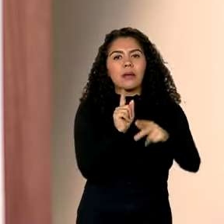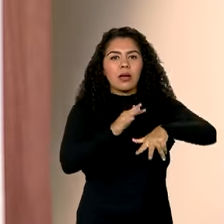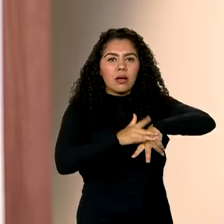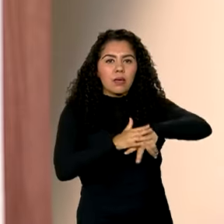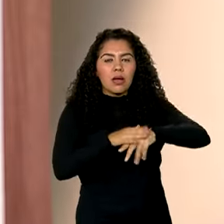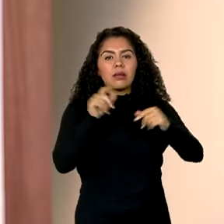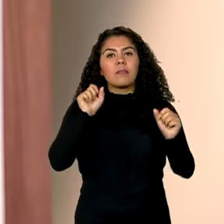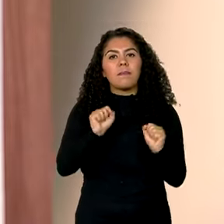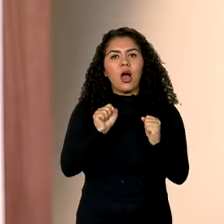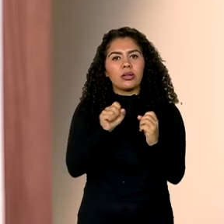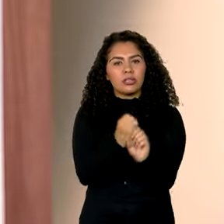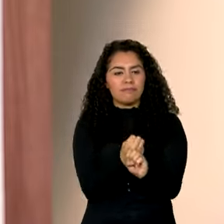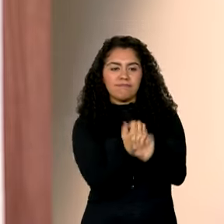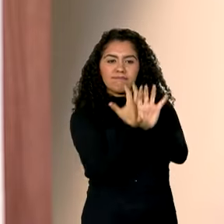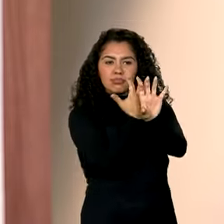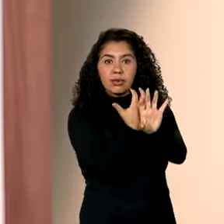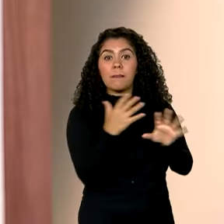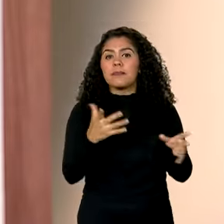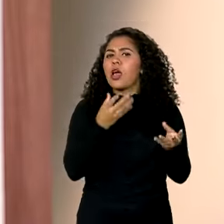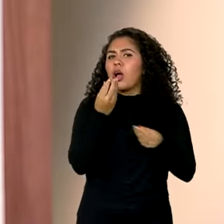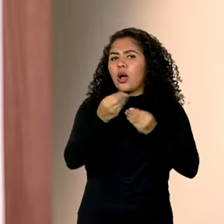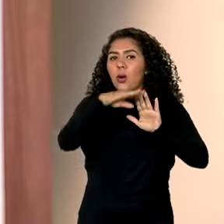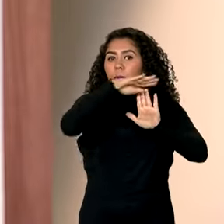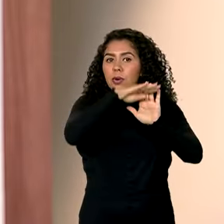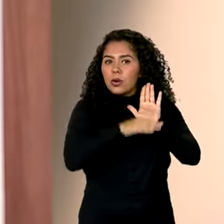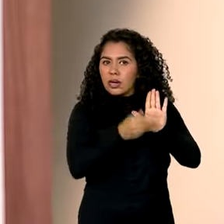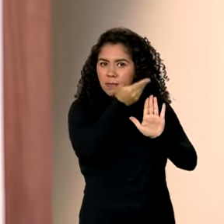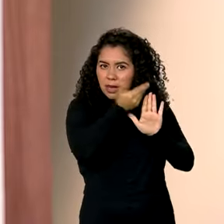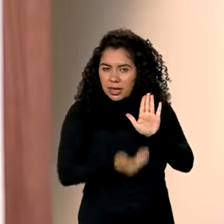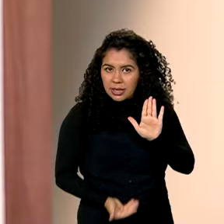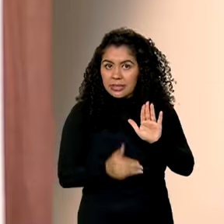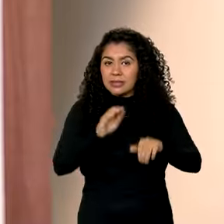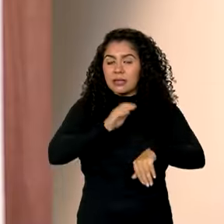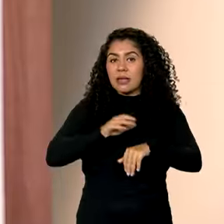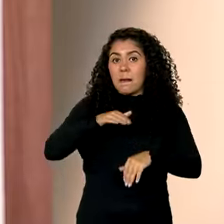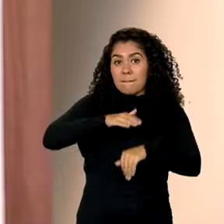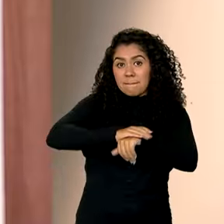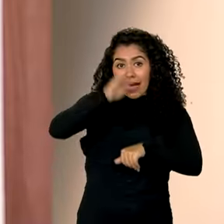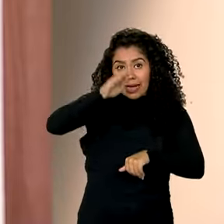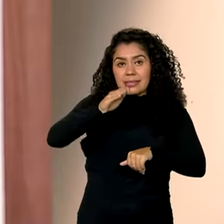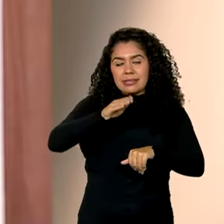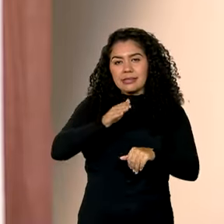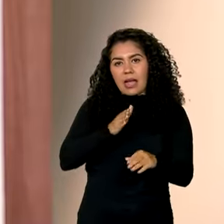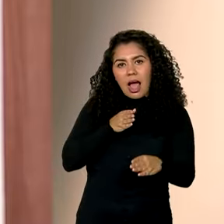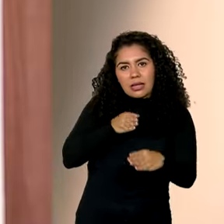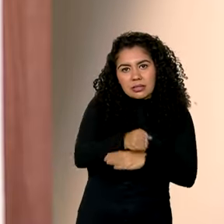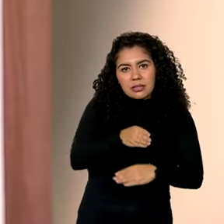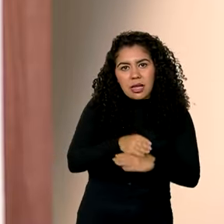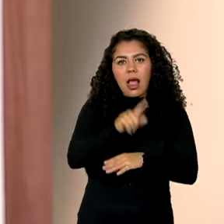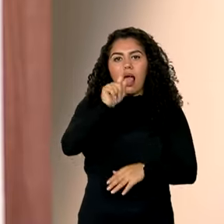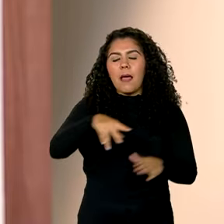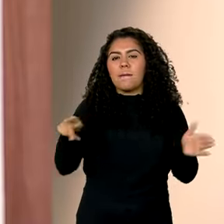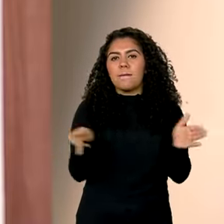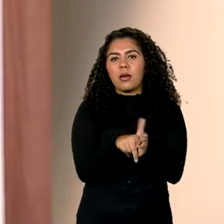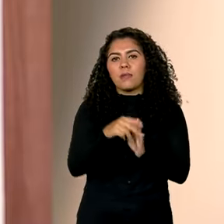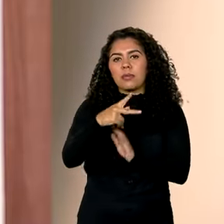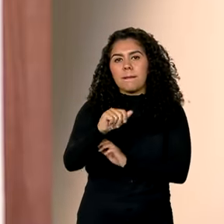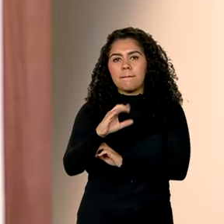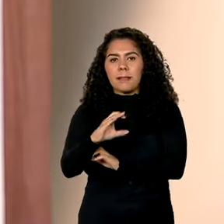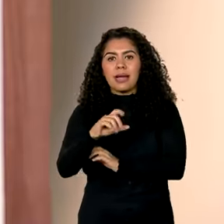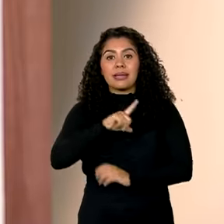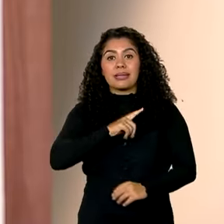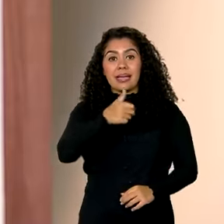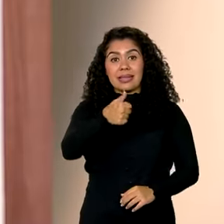teleconsulta. O programa Mais Acesso a Especialistas faz parte do novo PAC, que prevê R$ 13,8